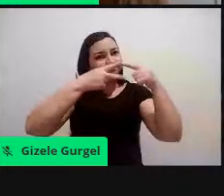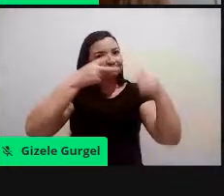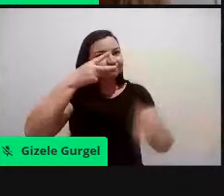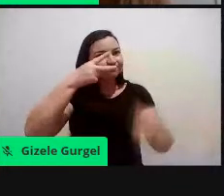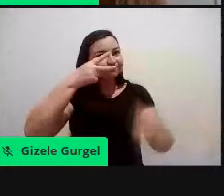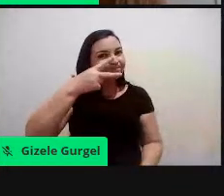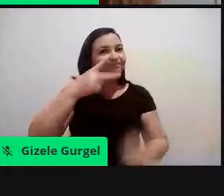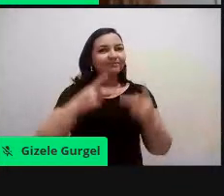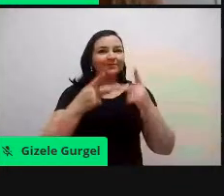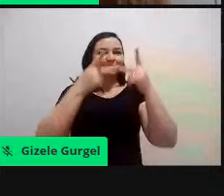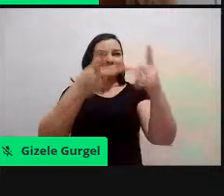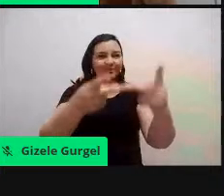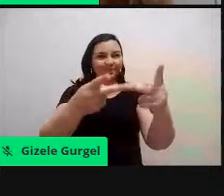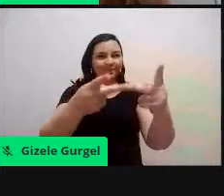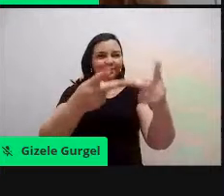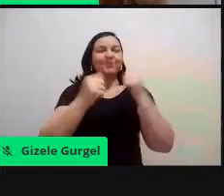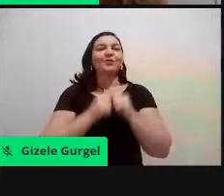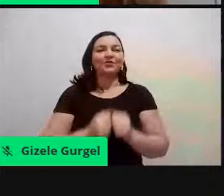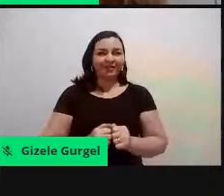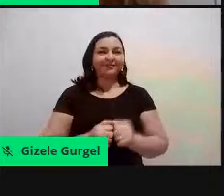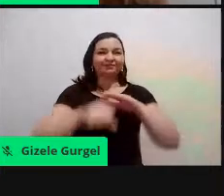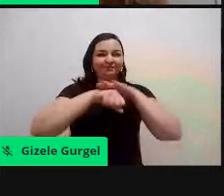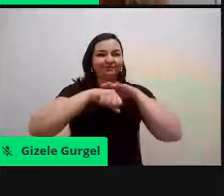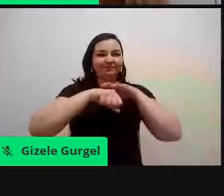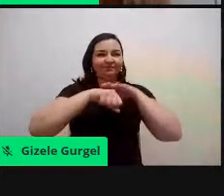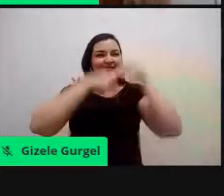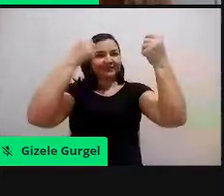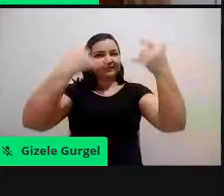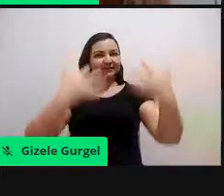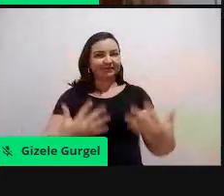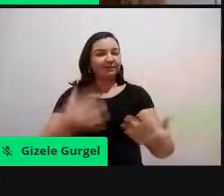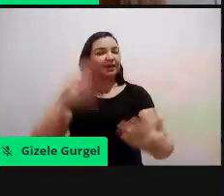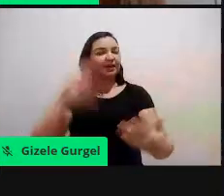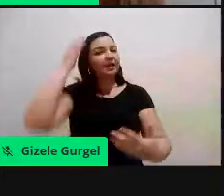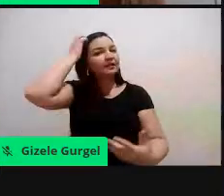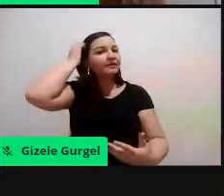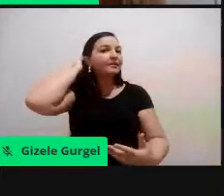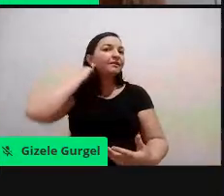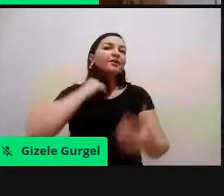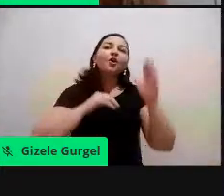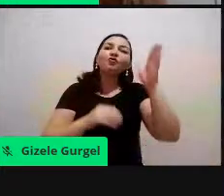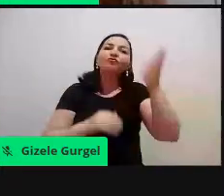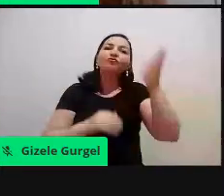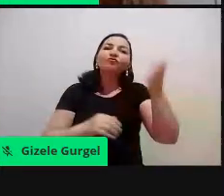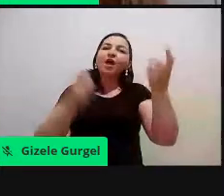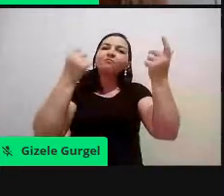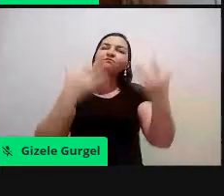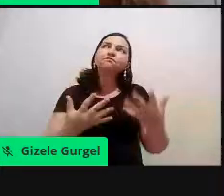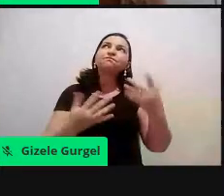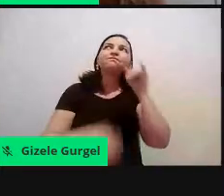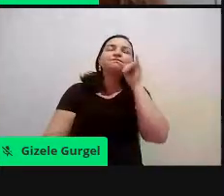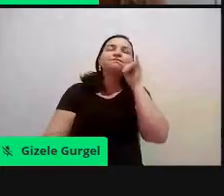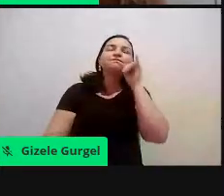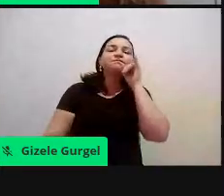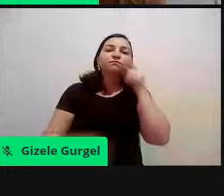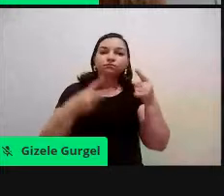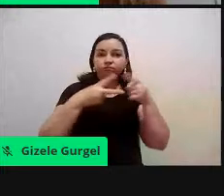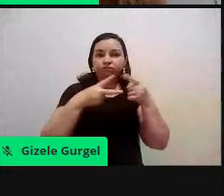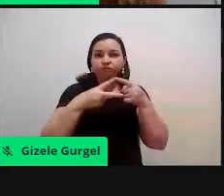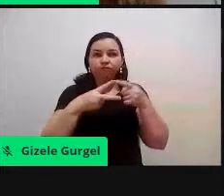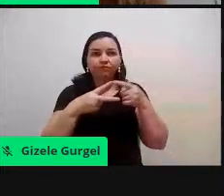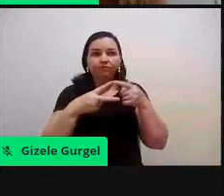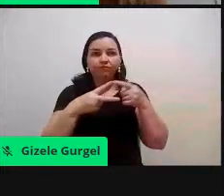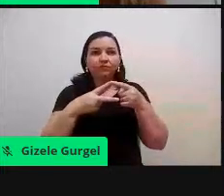eu já antecipei, né? Então, o primeiro projeto é um projeto que